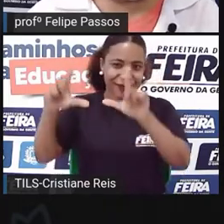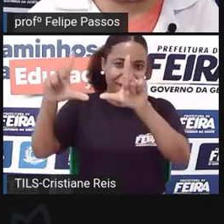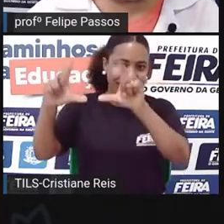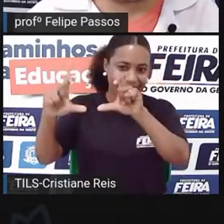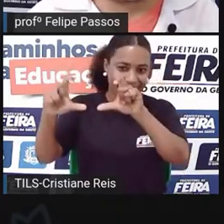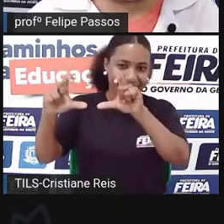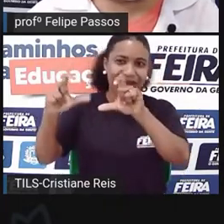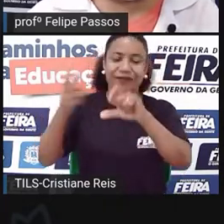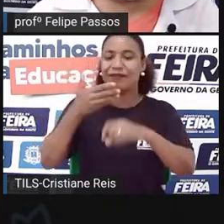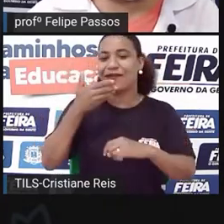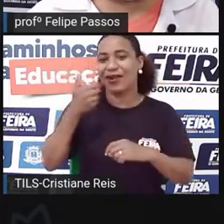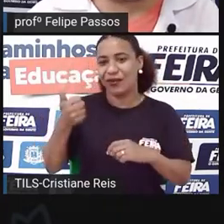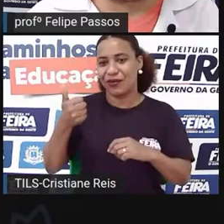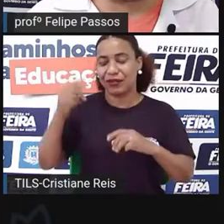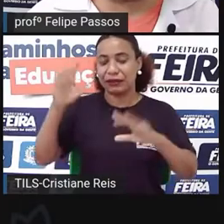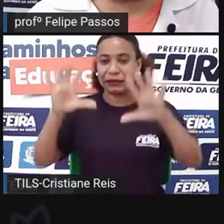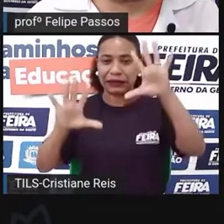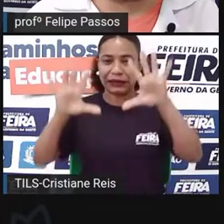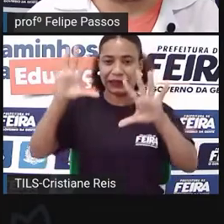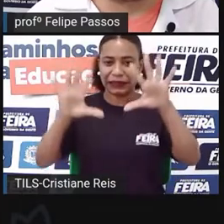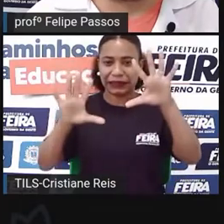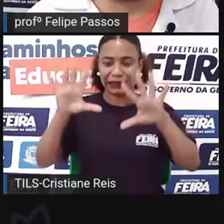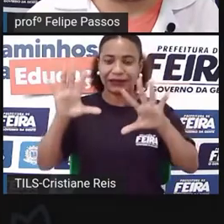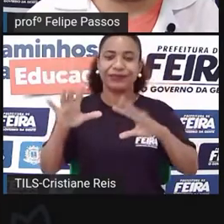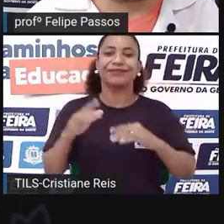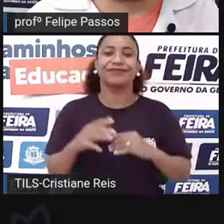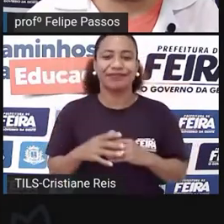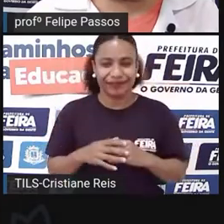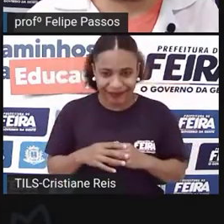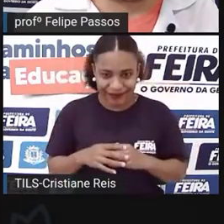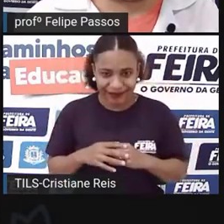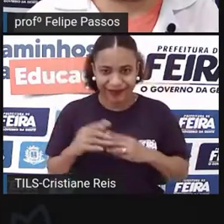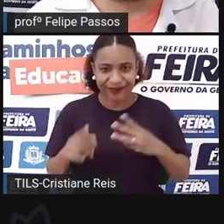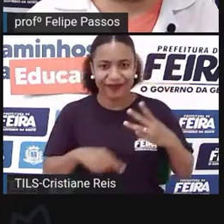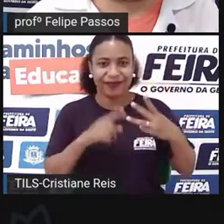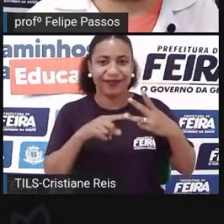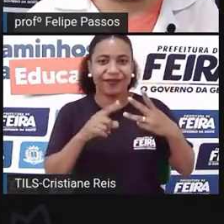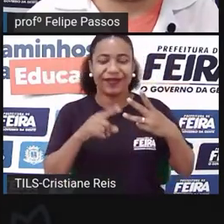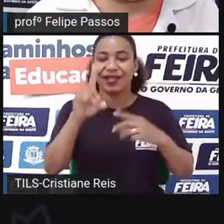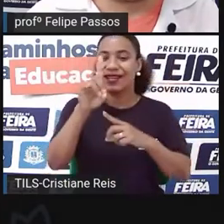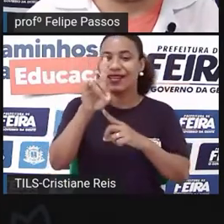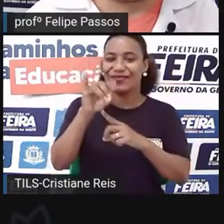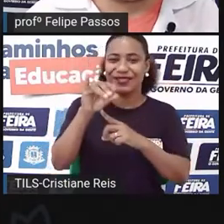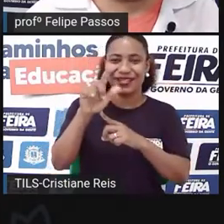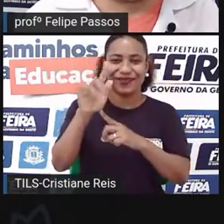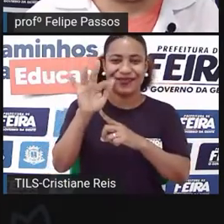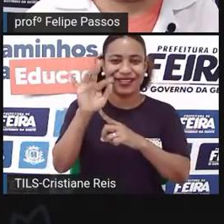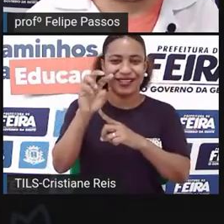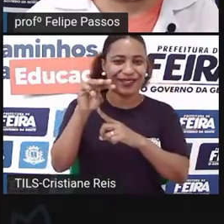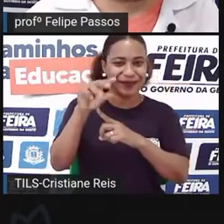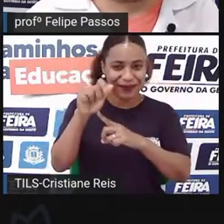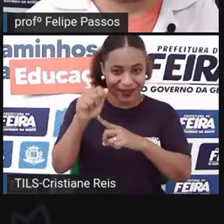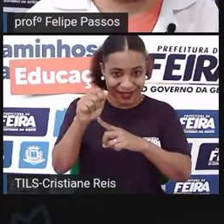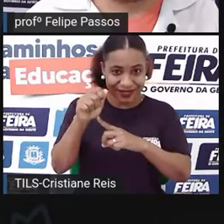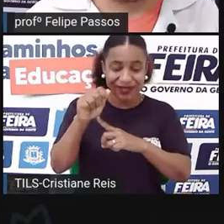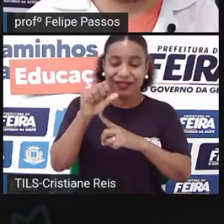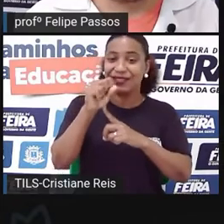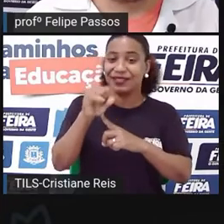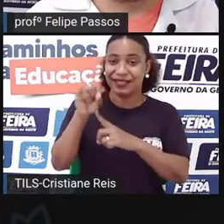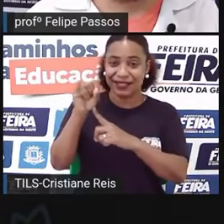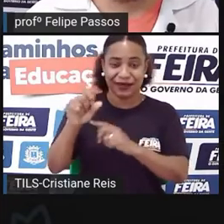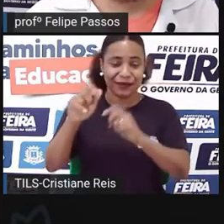Então, tem que saber equilibrar. E o diafragma, ele é a profundidade de campo. Então, quanto maior o diafragma,